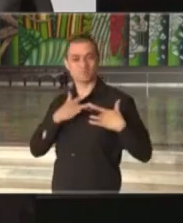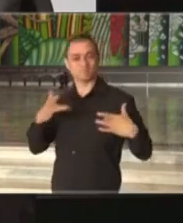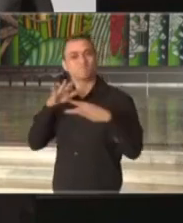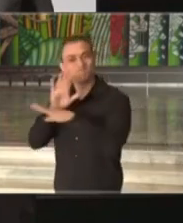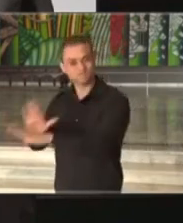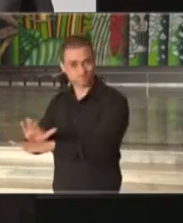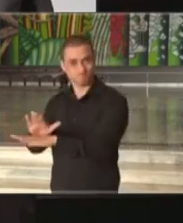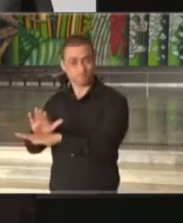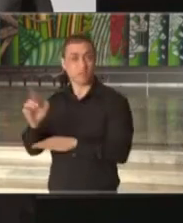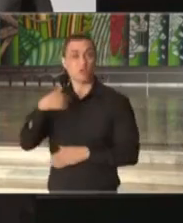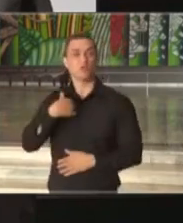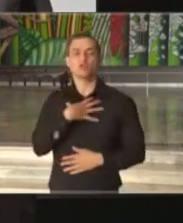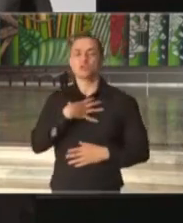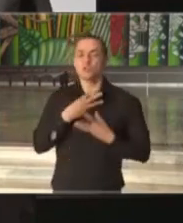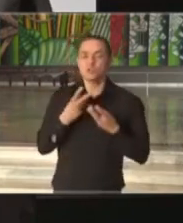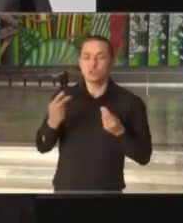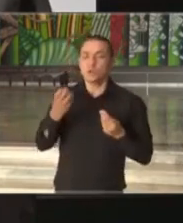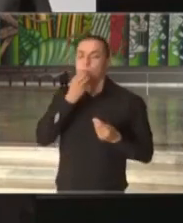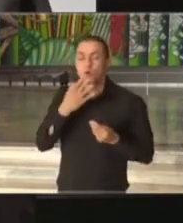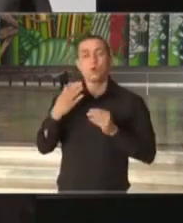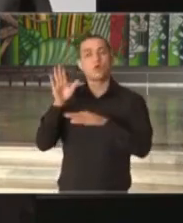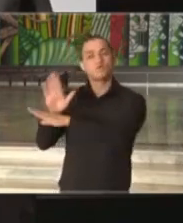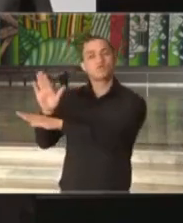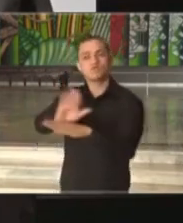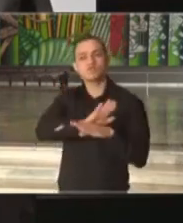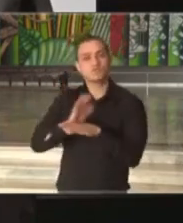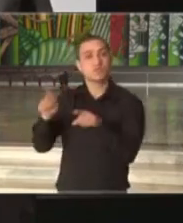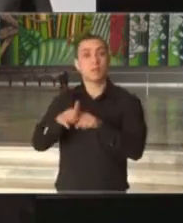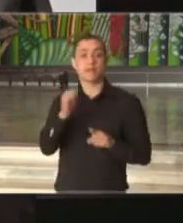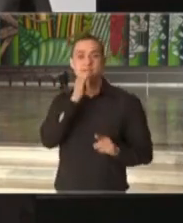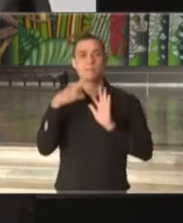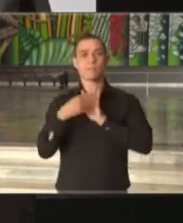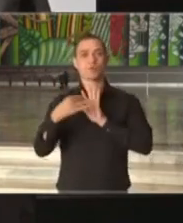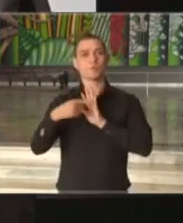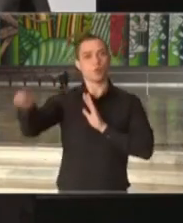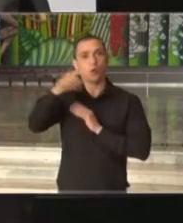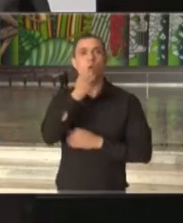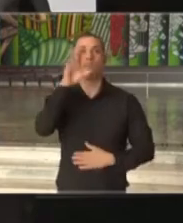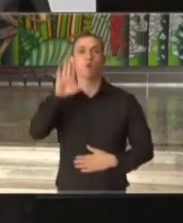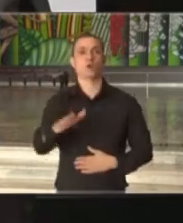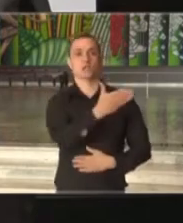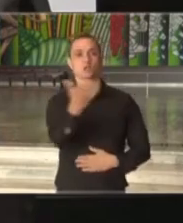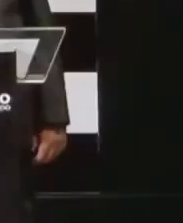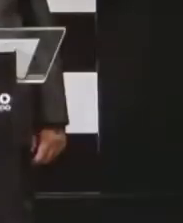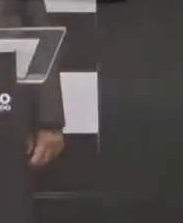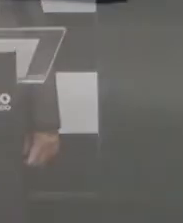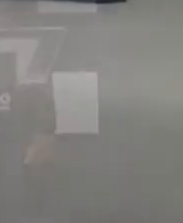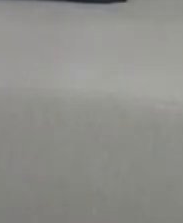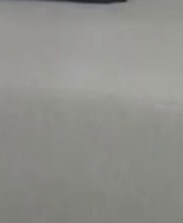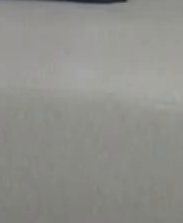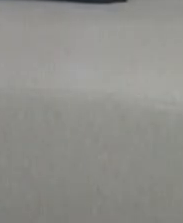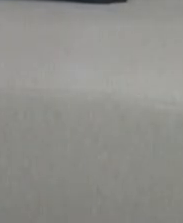você expressa naquilo que você faz e nos exemplos que você dá. Uma boa tarde a todos e até amanhã.